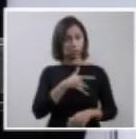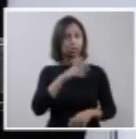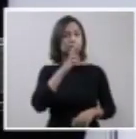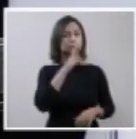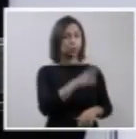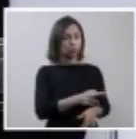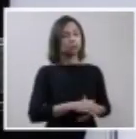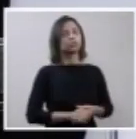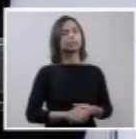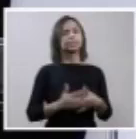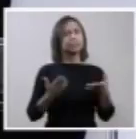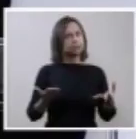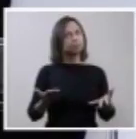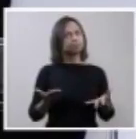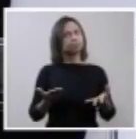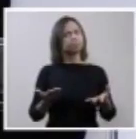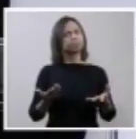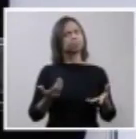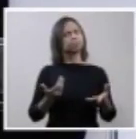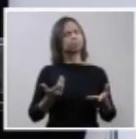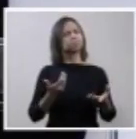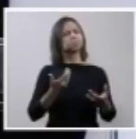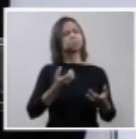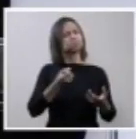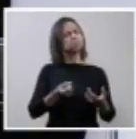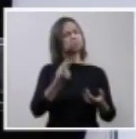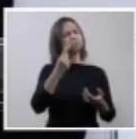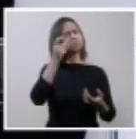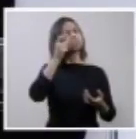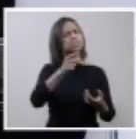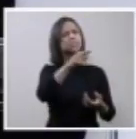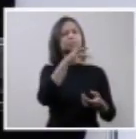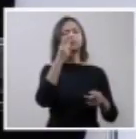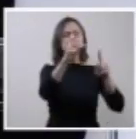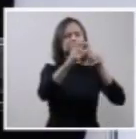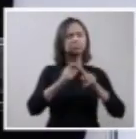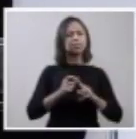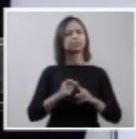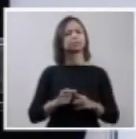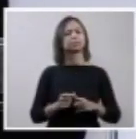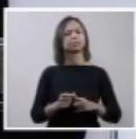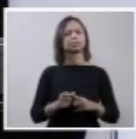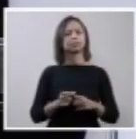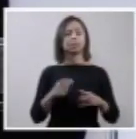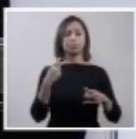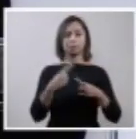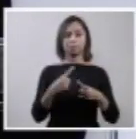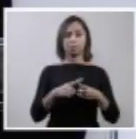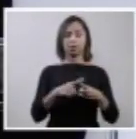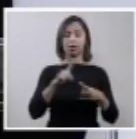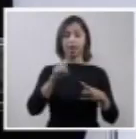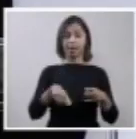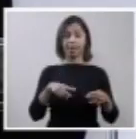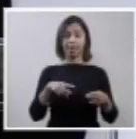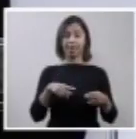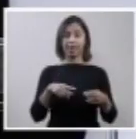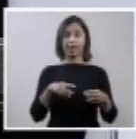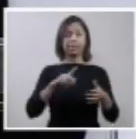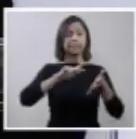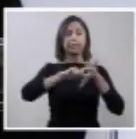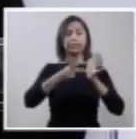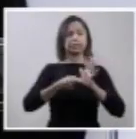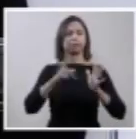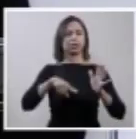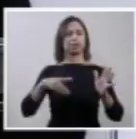mais profundo de uma gravidez, é a vida. É a vida que dá o sentido a todo esse